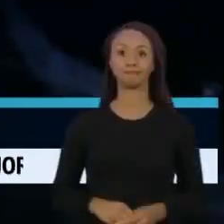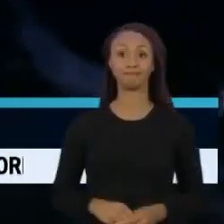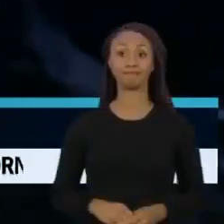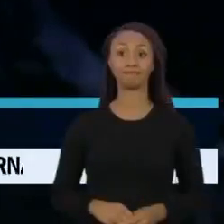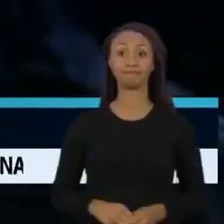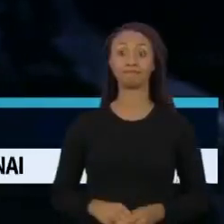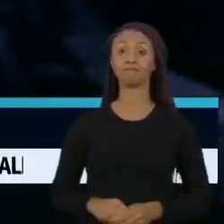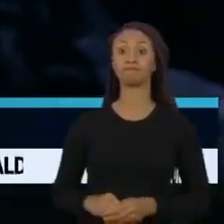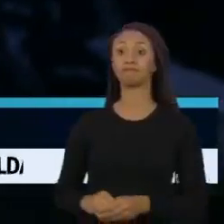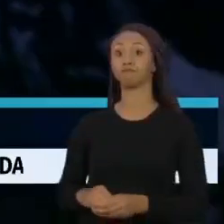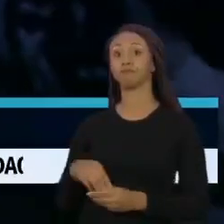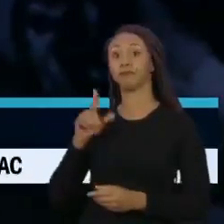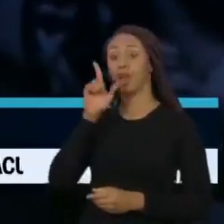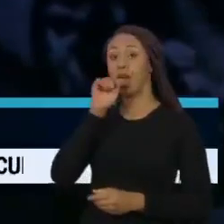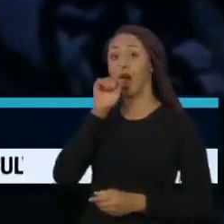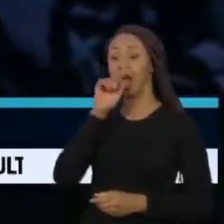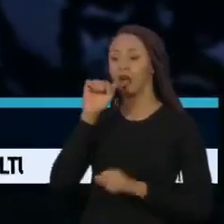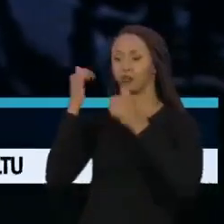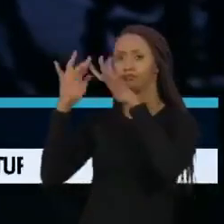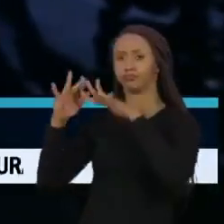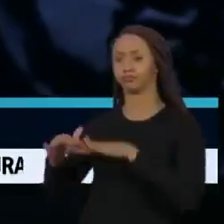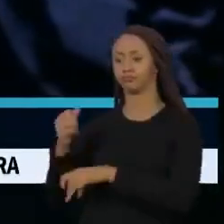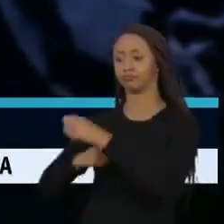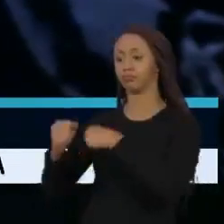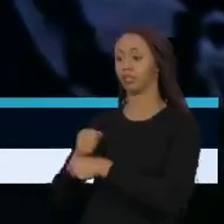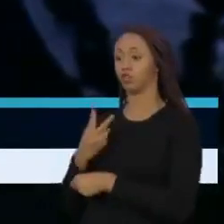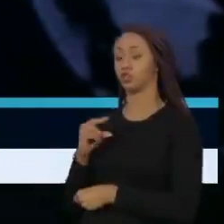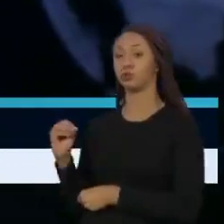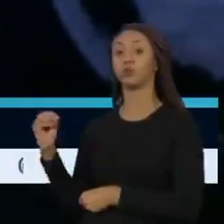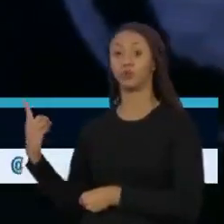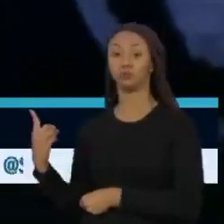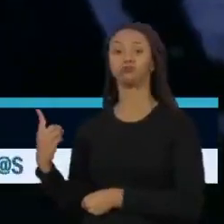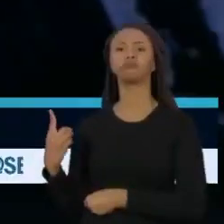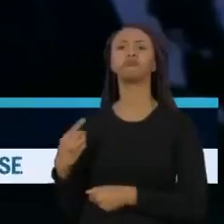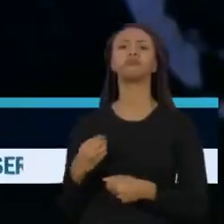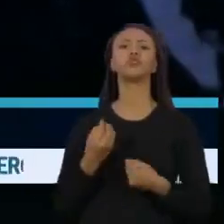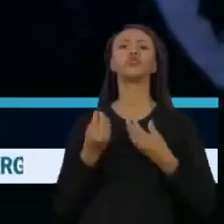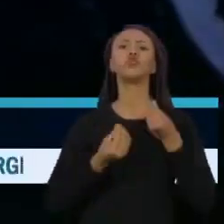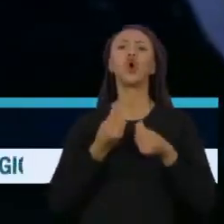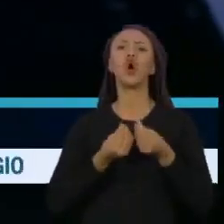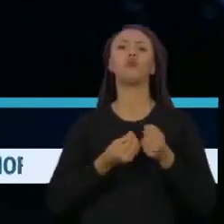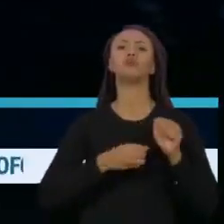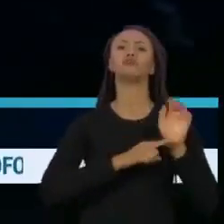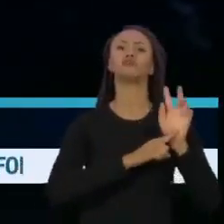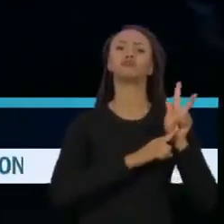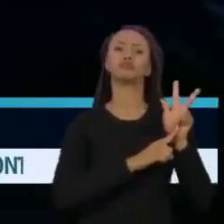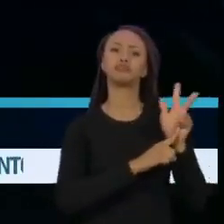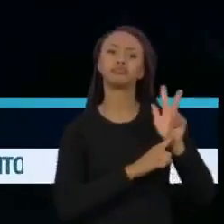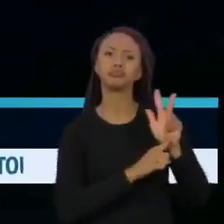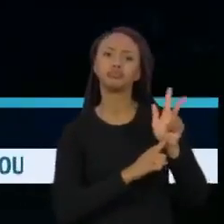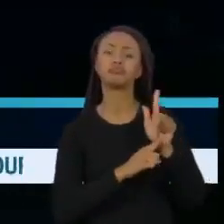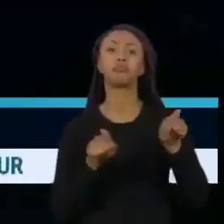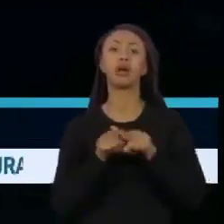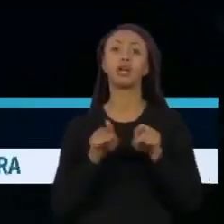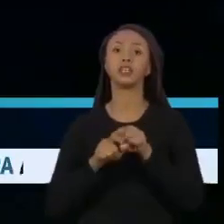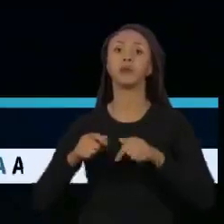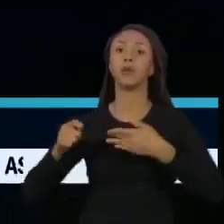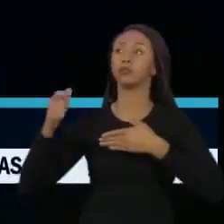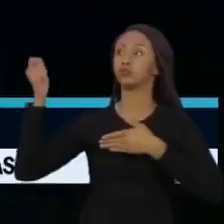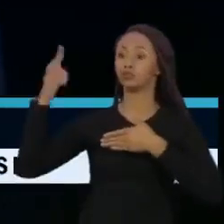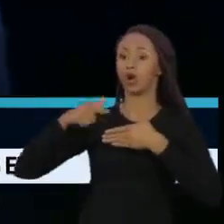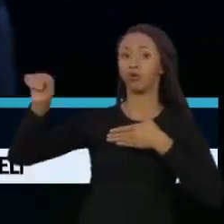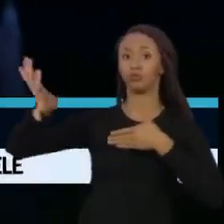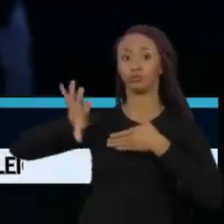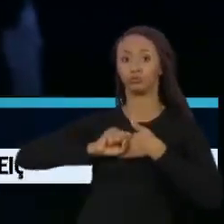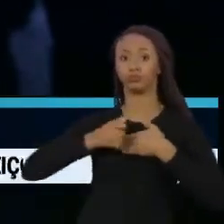Desde a crise hídrica de 2001, as fontes de energia renovável, como a eólica e a solar, cresceram no Brasil, mas ainda